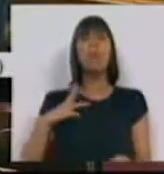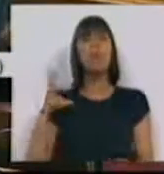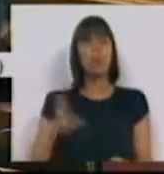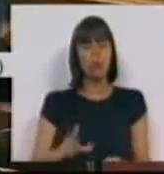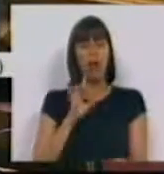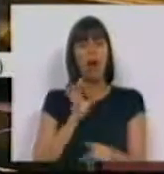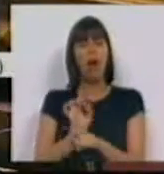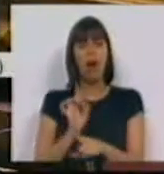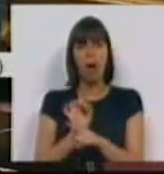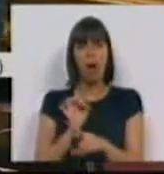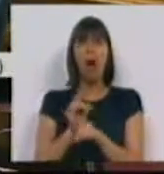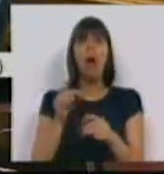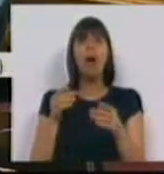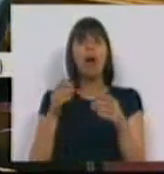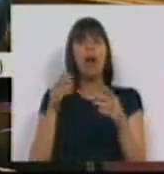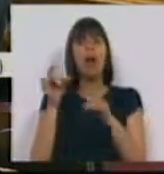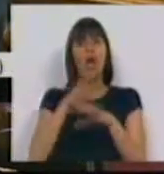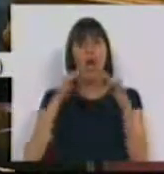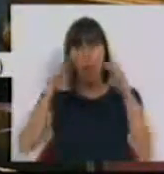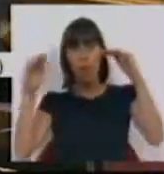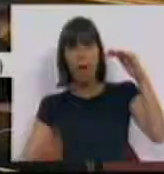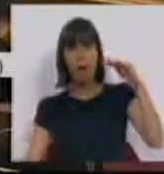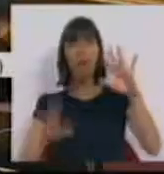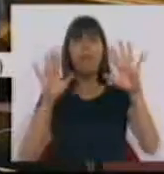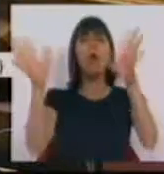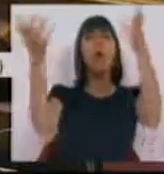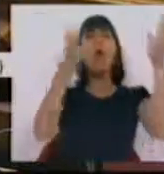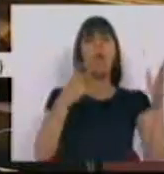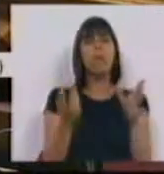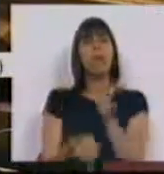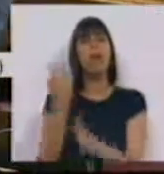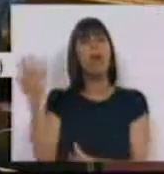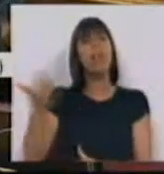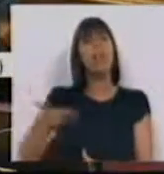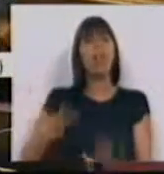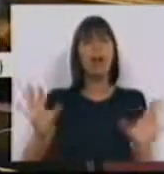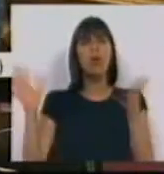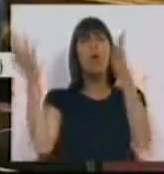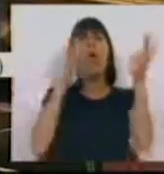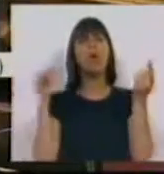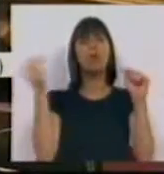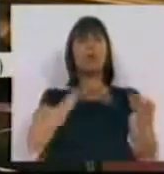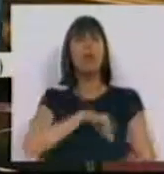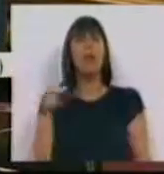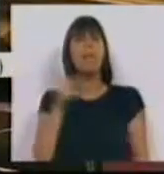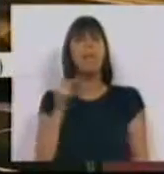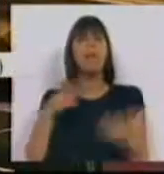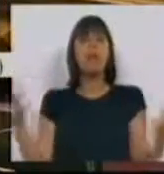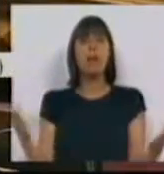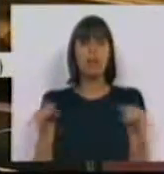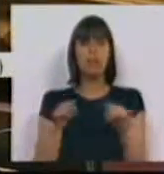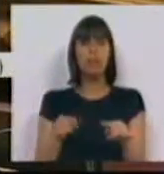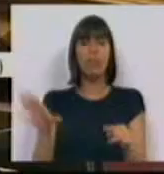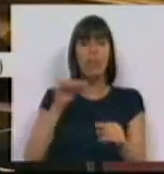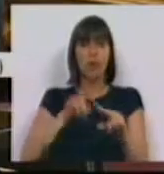está na ponta da Europa. Curiosamente, onde é se estão a criar direitos? Onde é que se está a discutir um salário mínimo? Que será